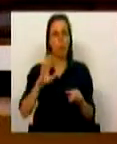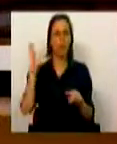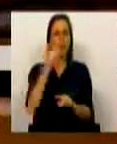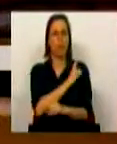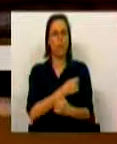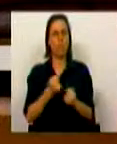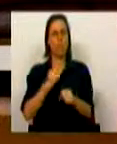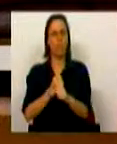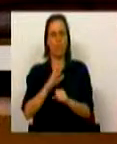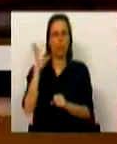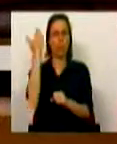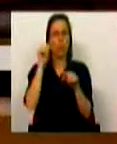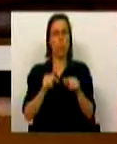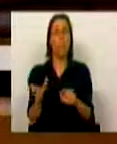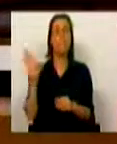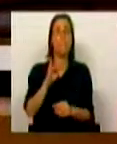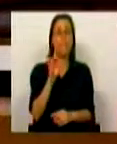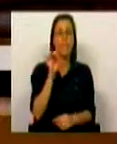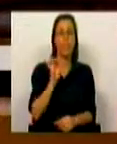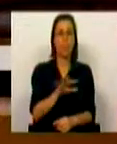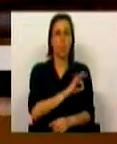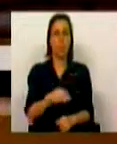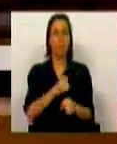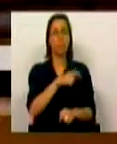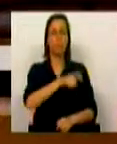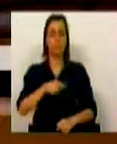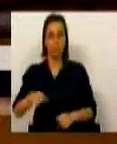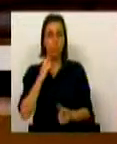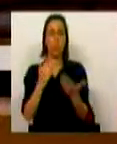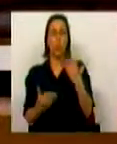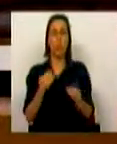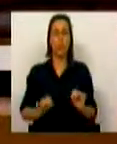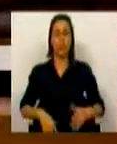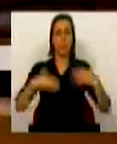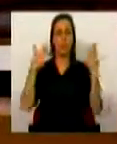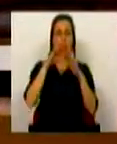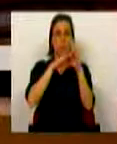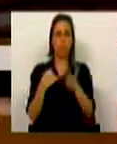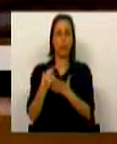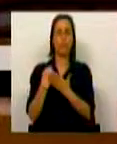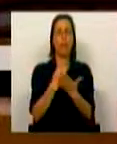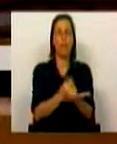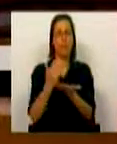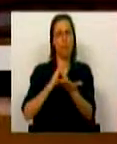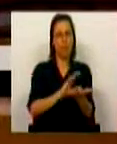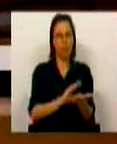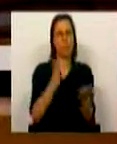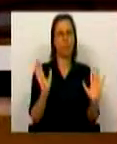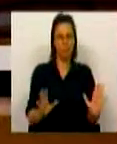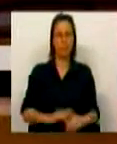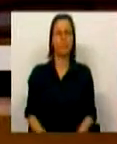força de trabalho de sempre. São mais 6 mil e 400 trabalhadores do que antes do início do Programa de Assistência Económica e Financeira.